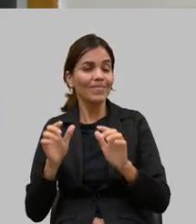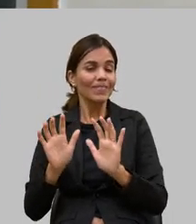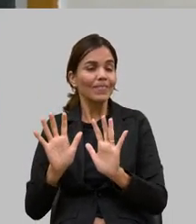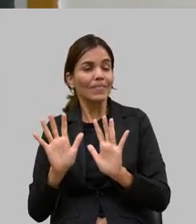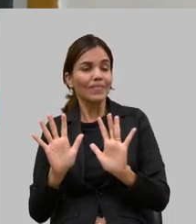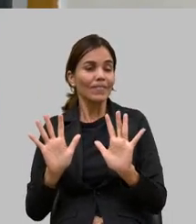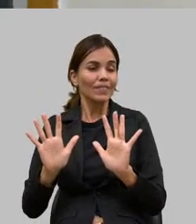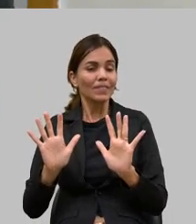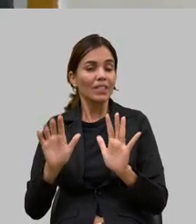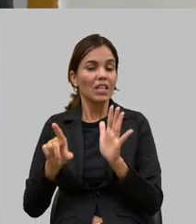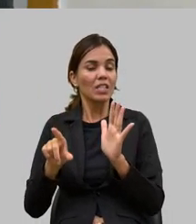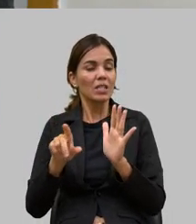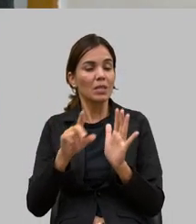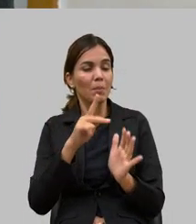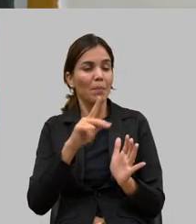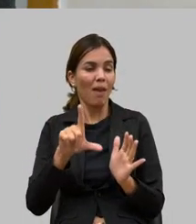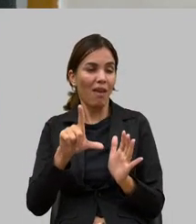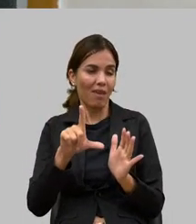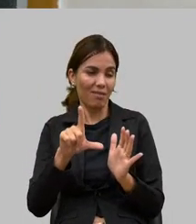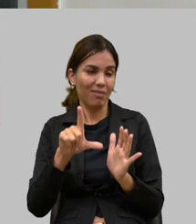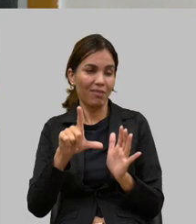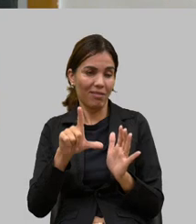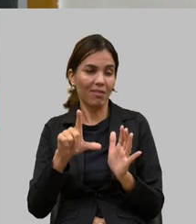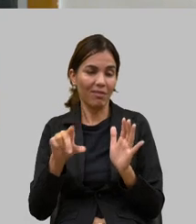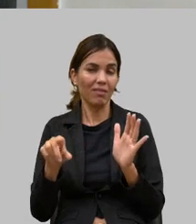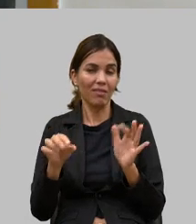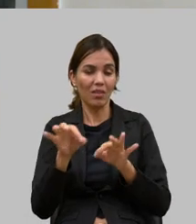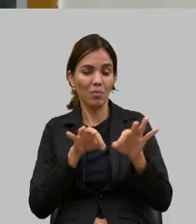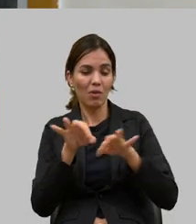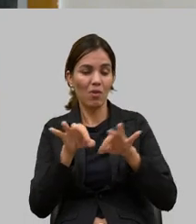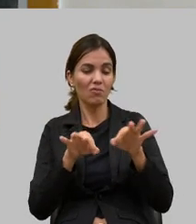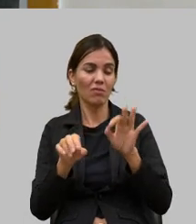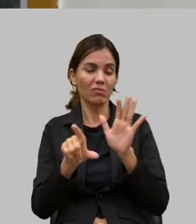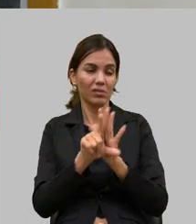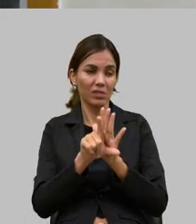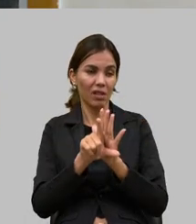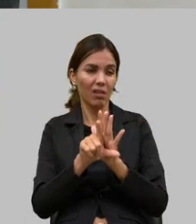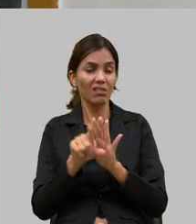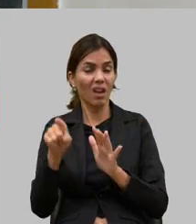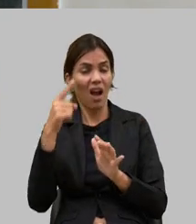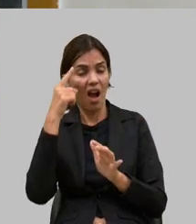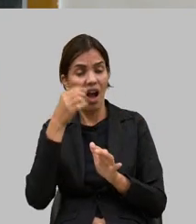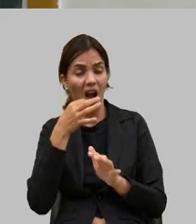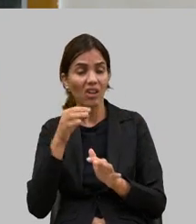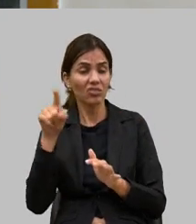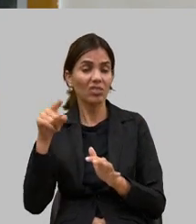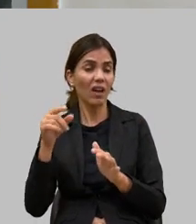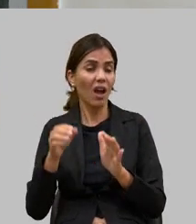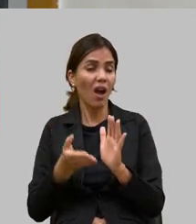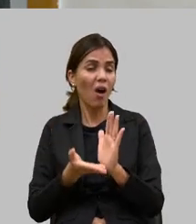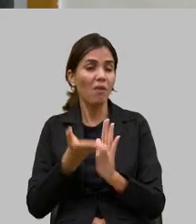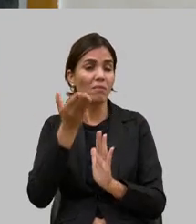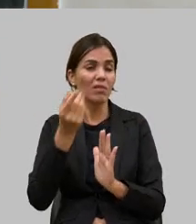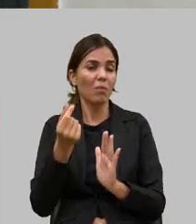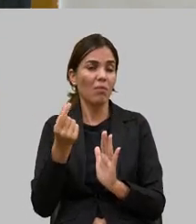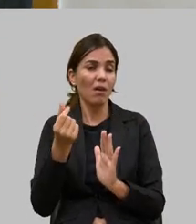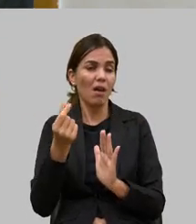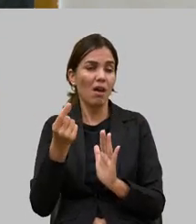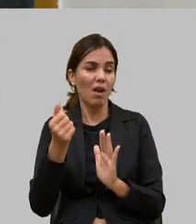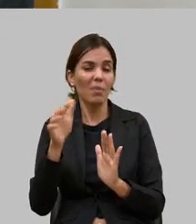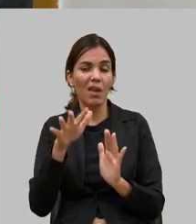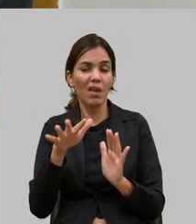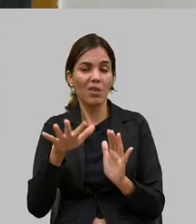ela alega que pode aumentar o preço no mercado e eu disse para a indústria o seguinte é só não